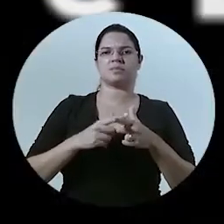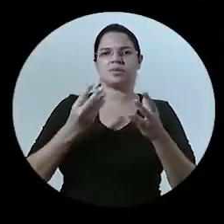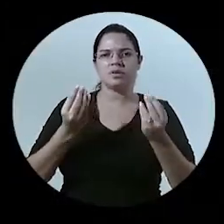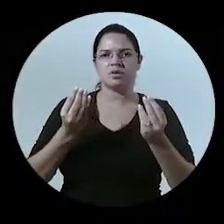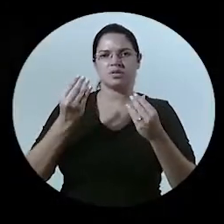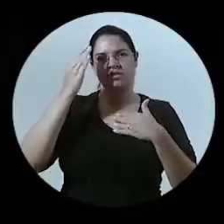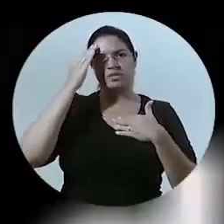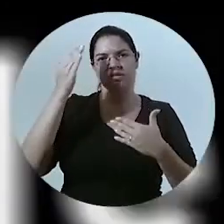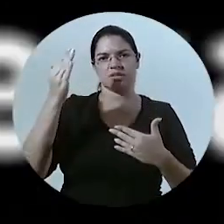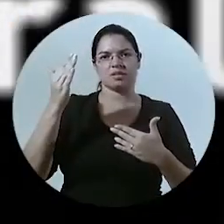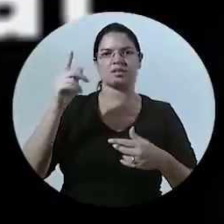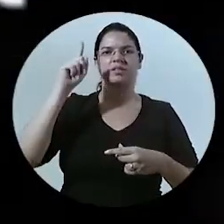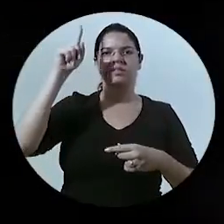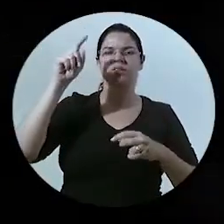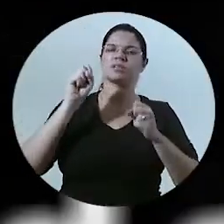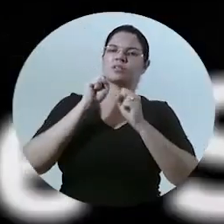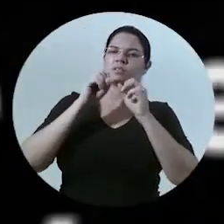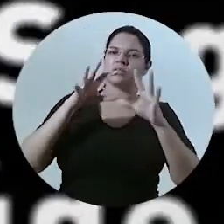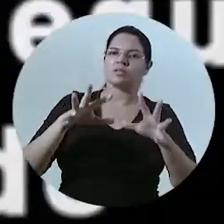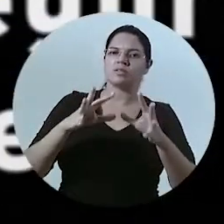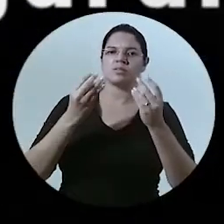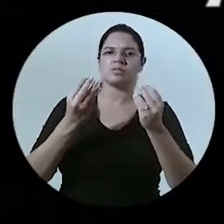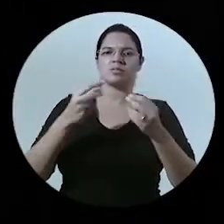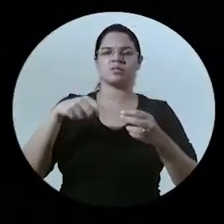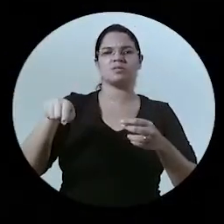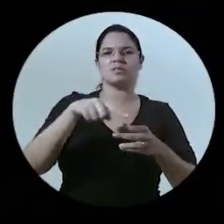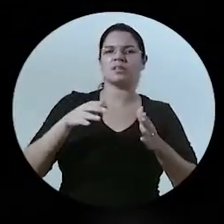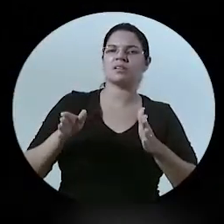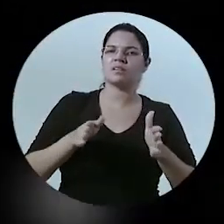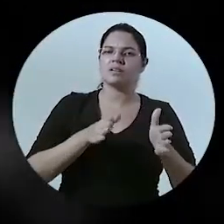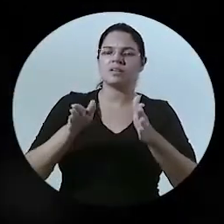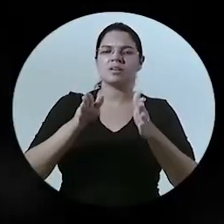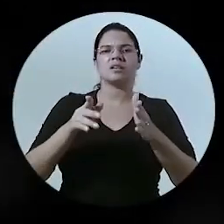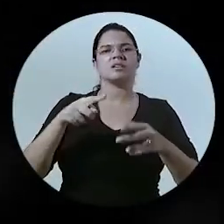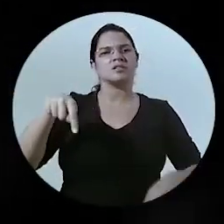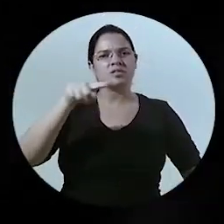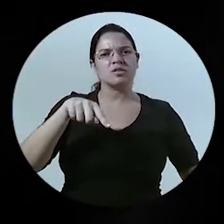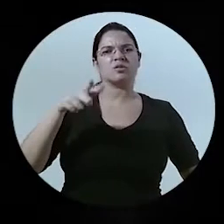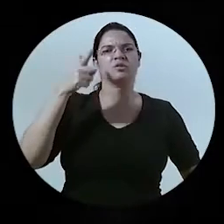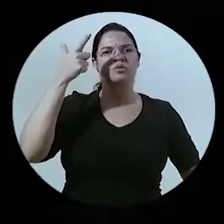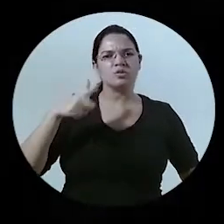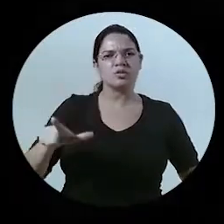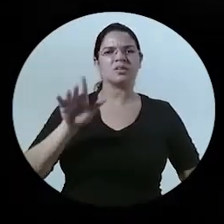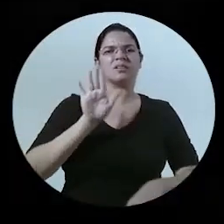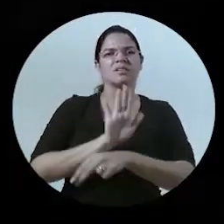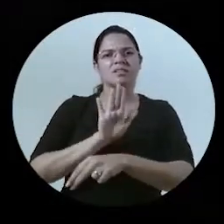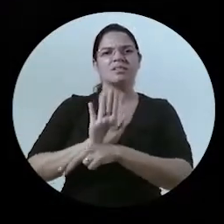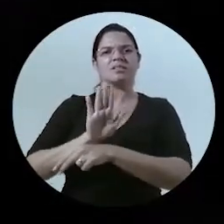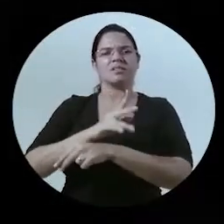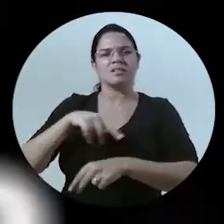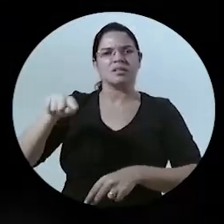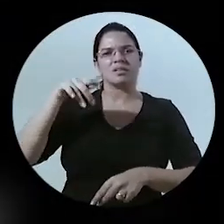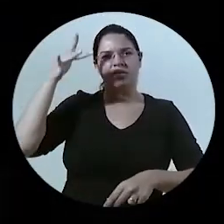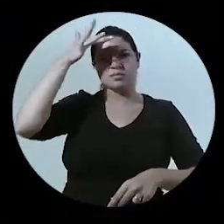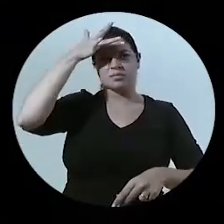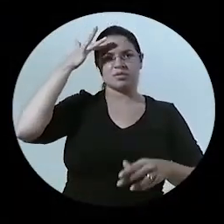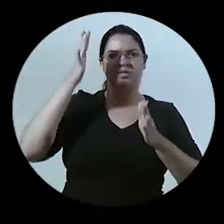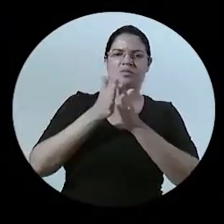obrigado Deus ilumine muito a trajetória de vocês e vocês continuam sendo solidários com vocês eu